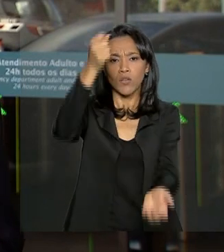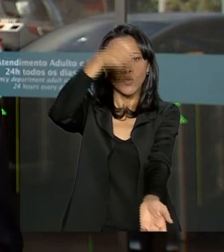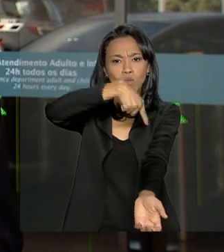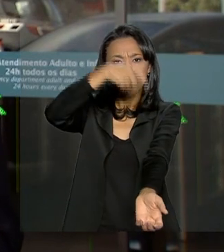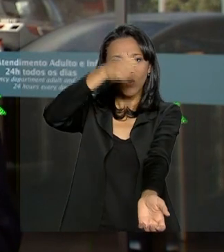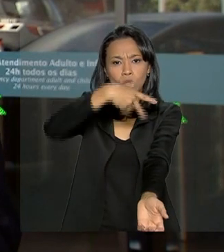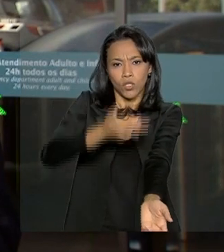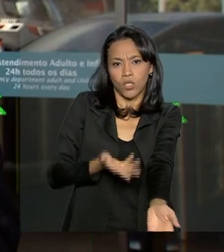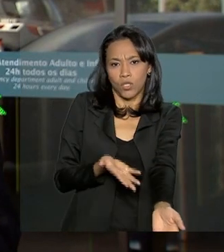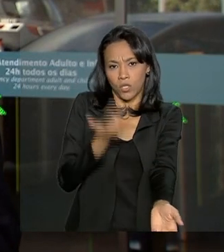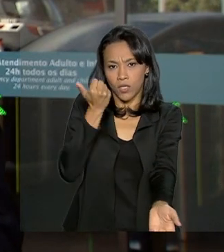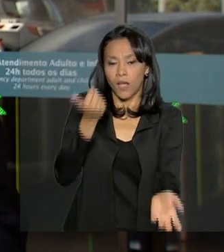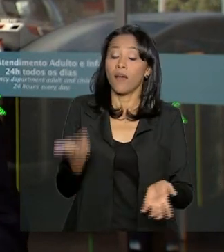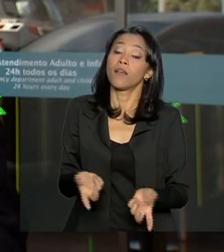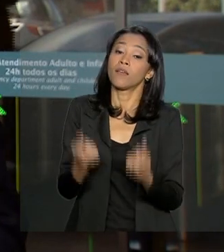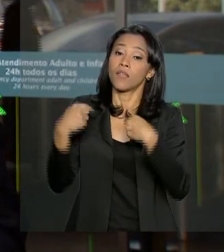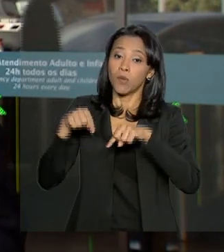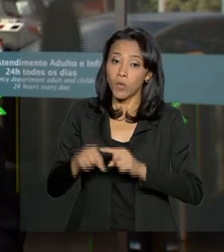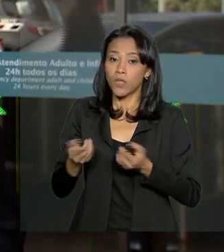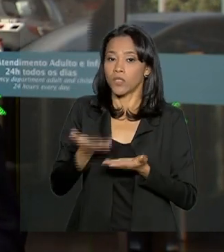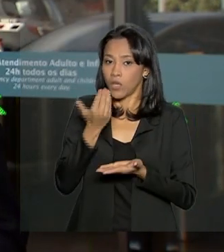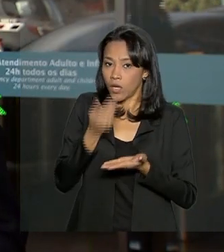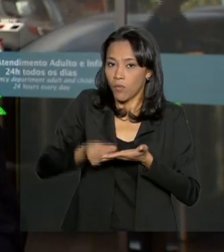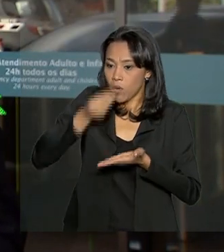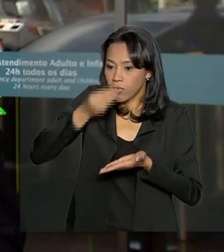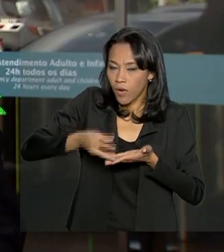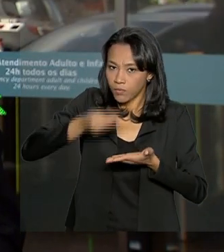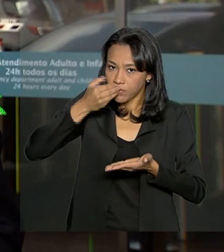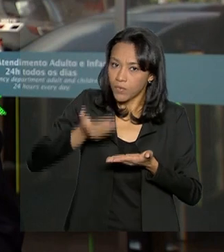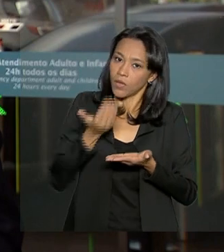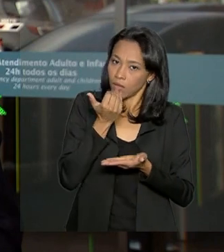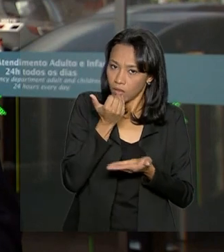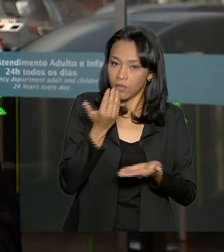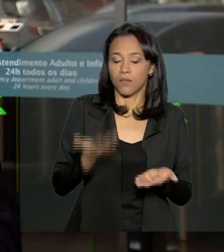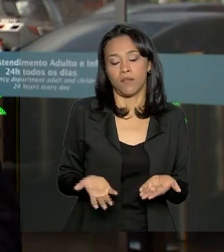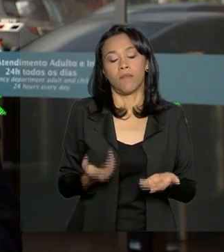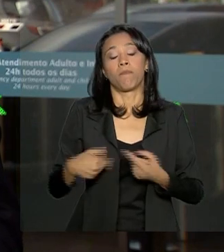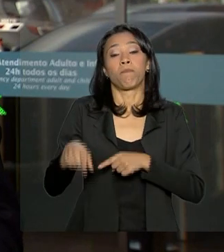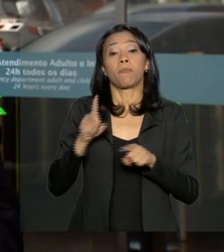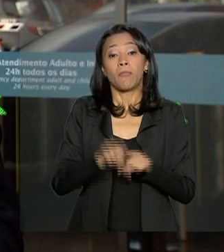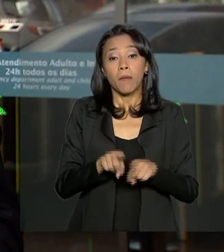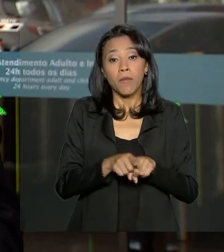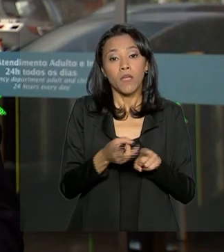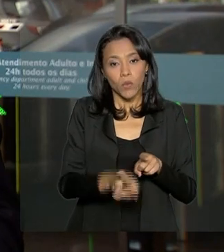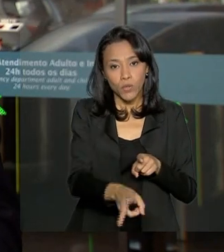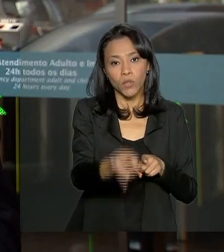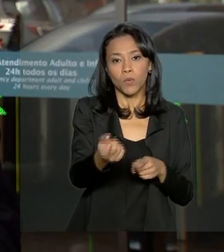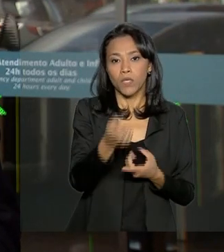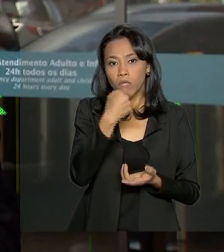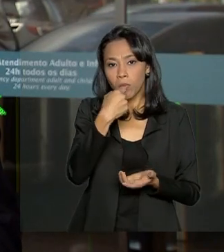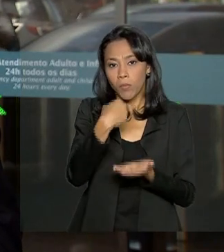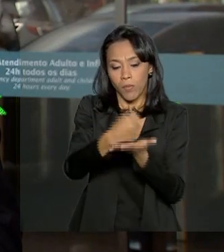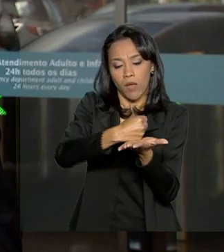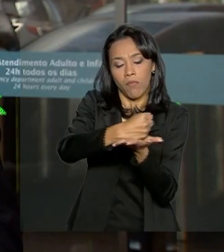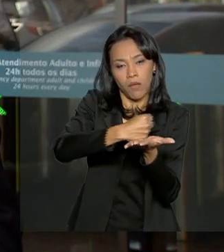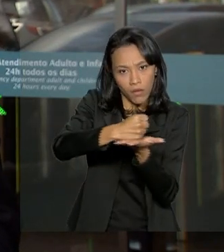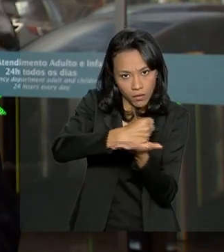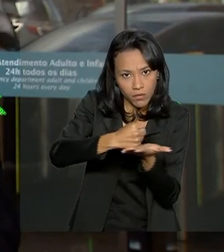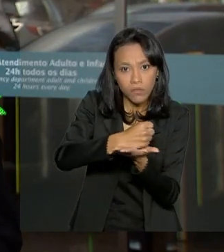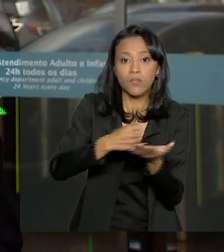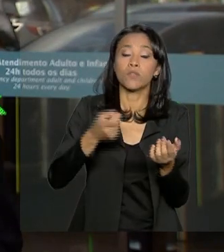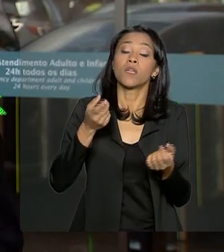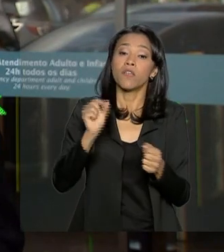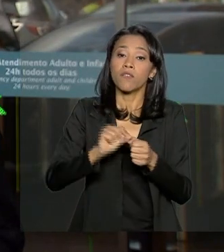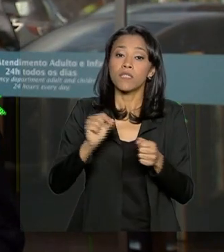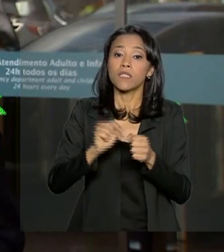e aumentar a nutrição via oral. O presidente segue ainda tomando antibióticos e fazendo exercícios